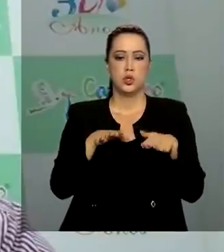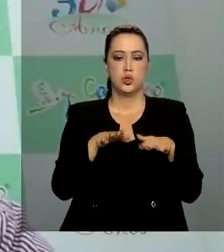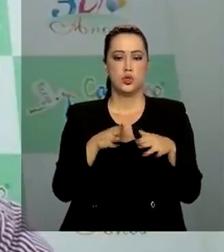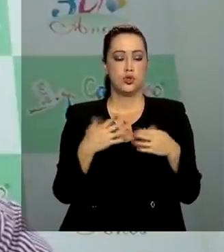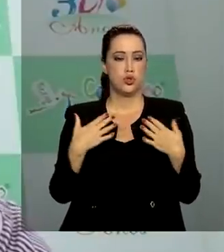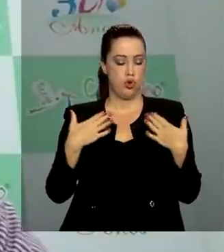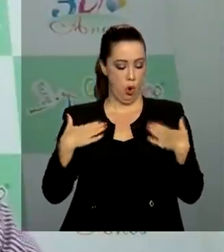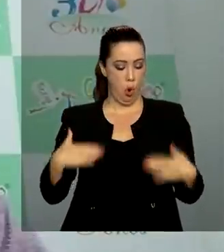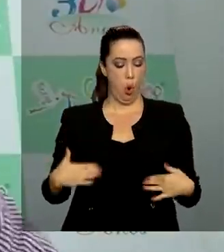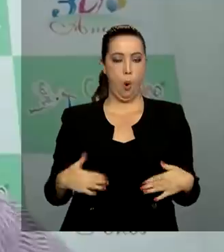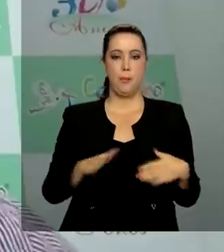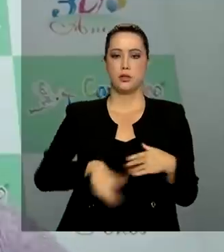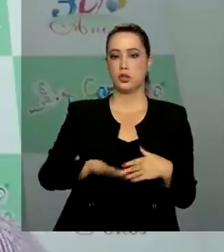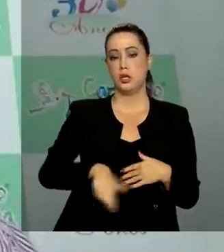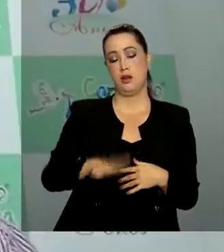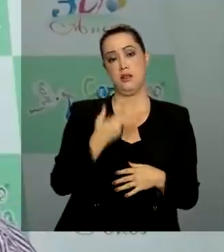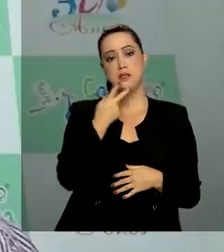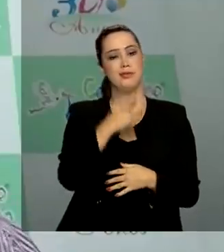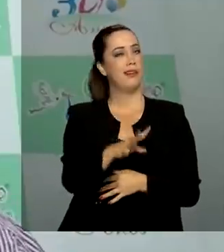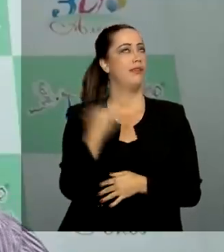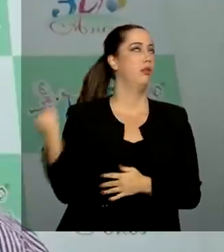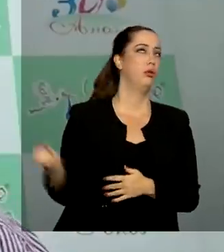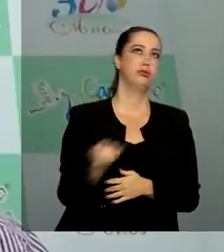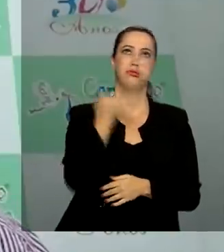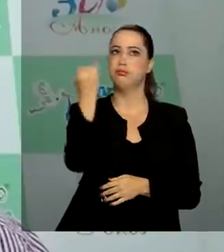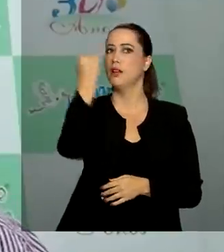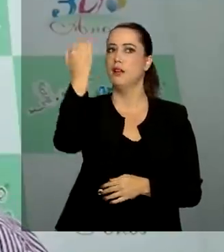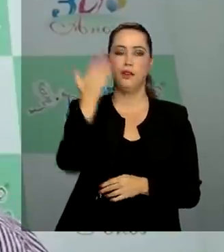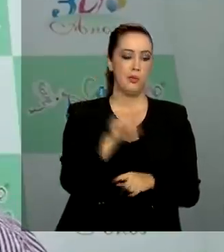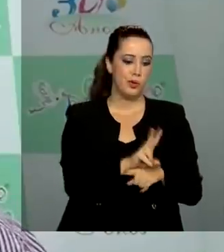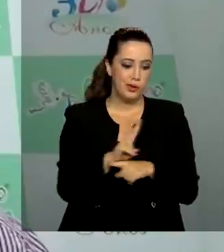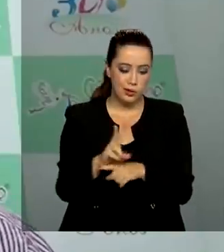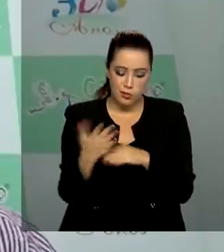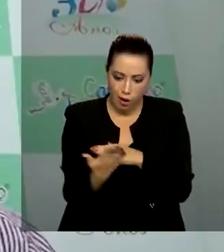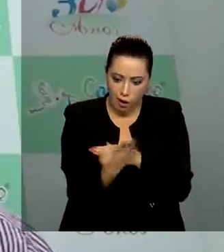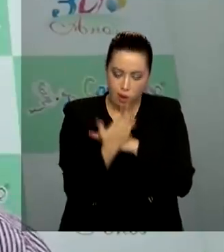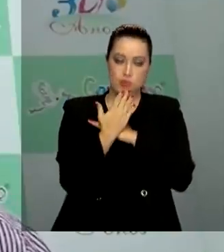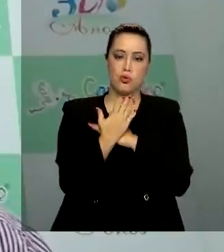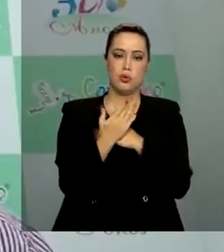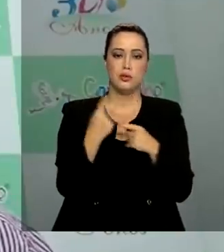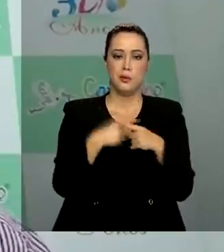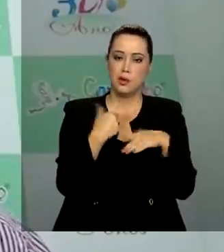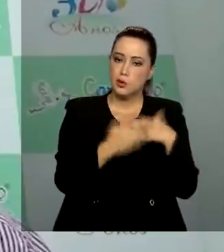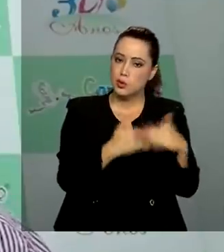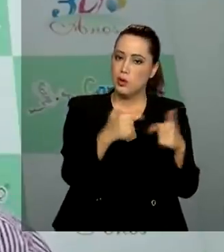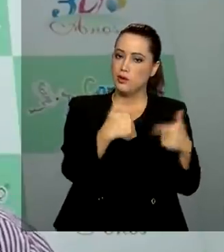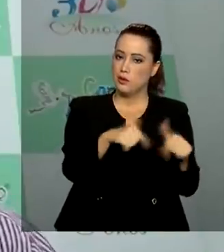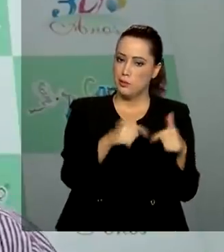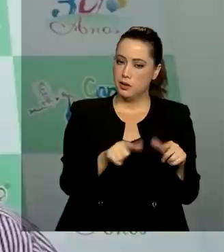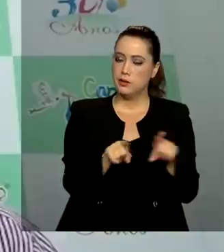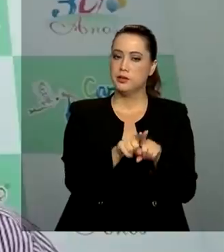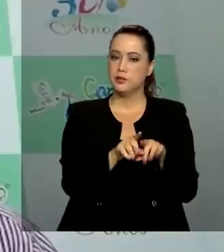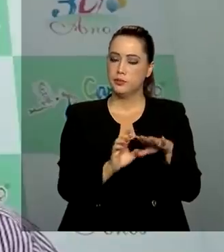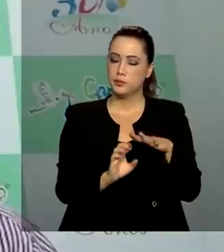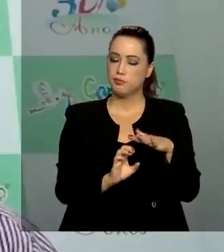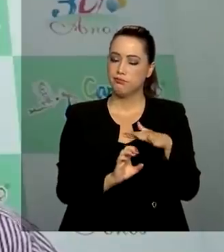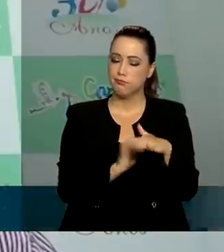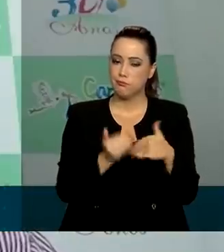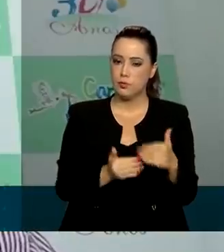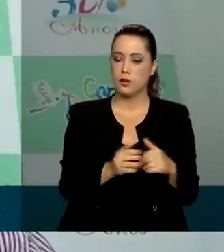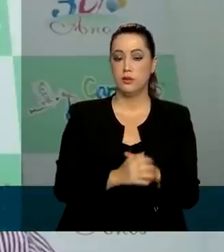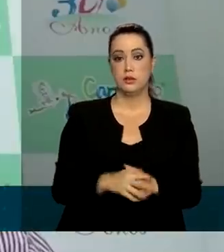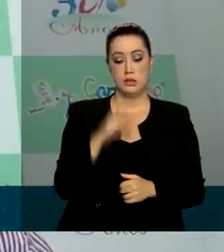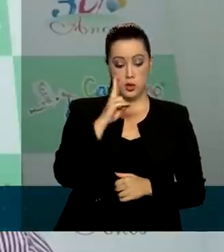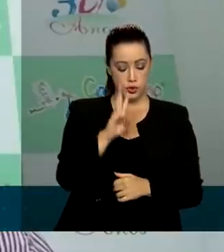reconhece a importância do auxílio para manter o empreendimento e os funcionários. Ao avaliar nosso